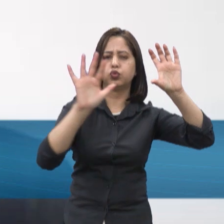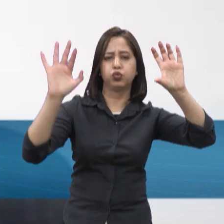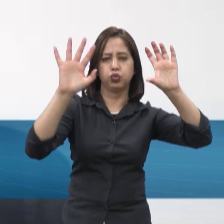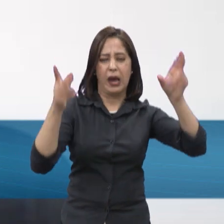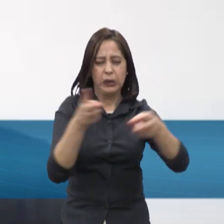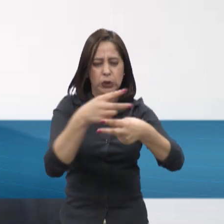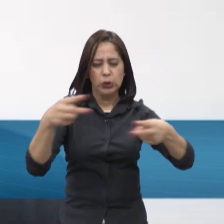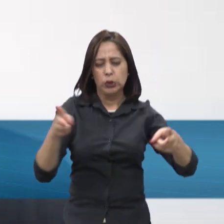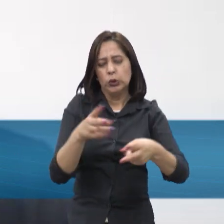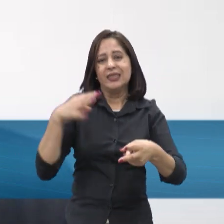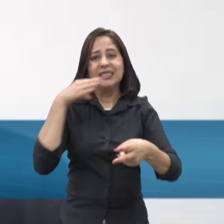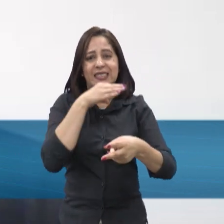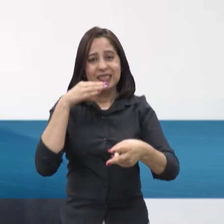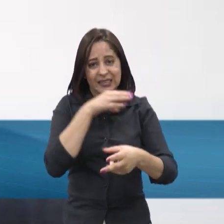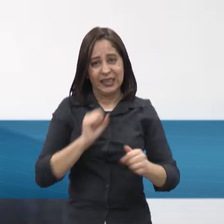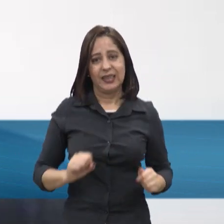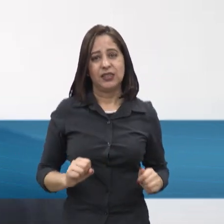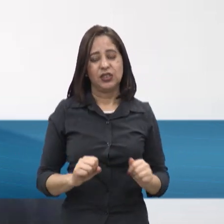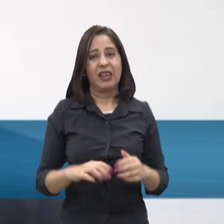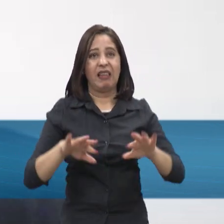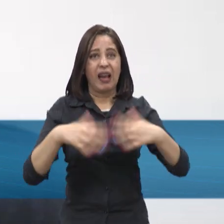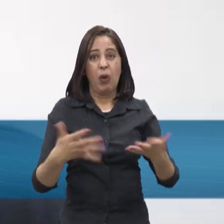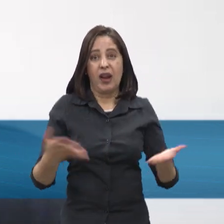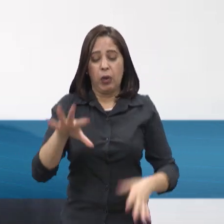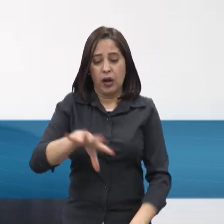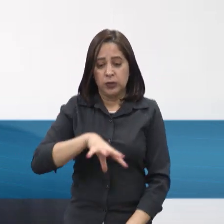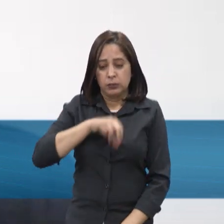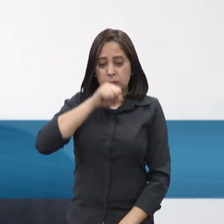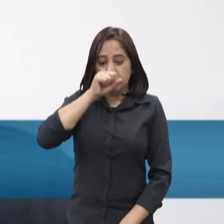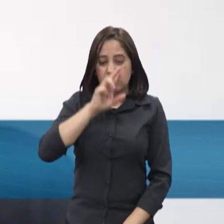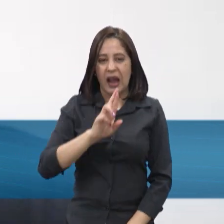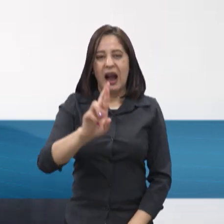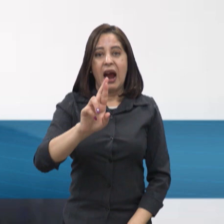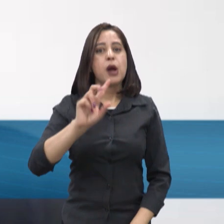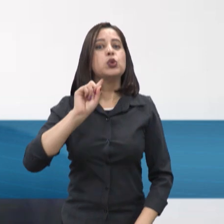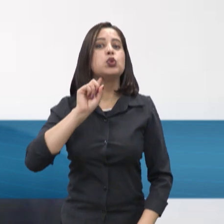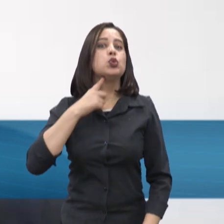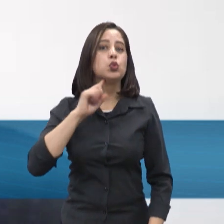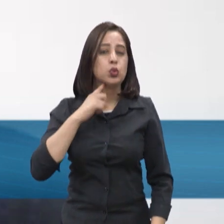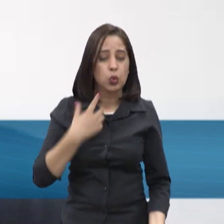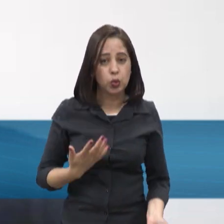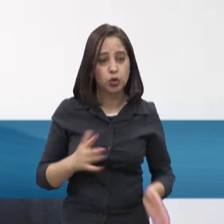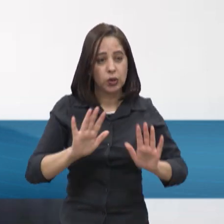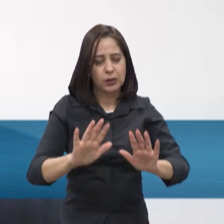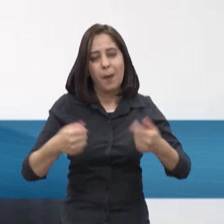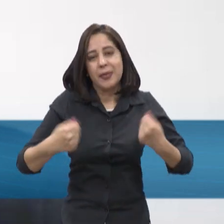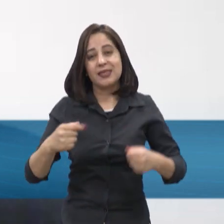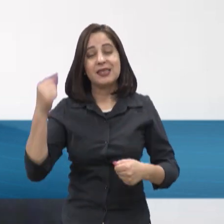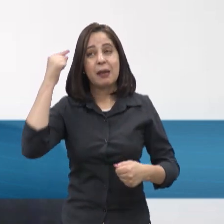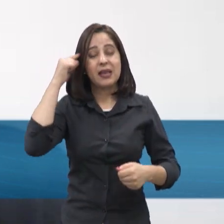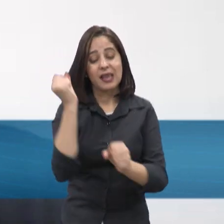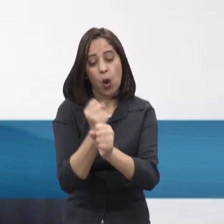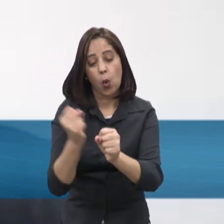saturação da qualidade do ar, da qualidade das águas, pensar em instalar novas fontes de geração de energia